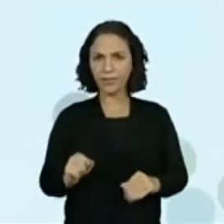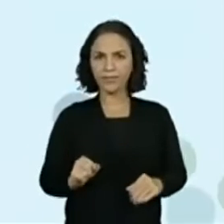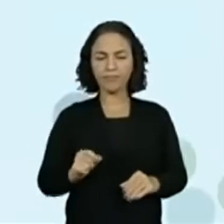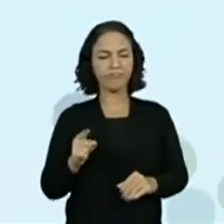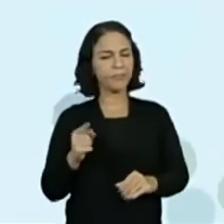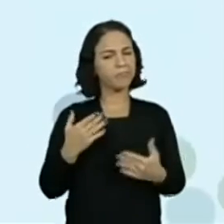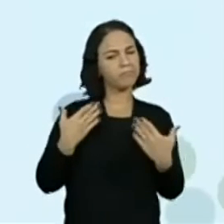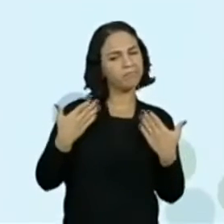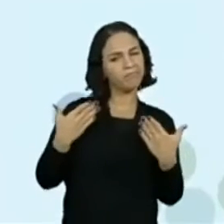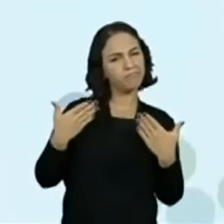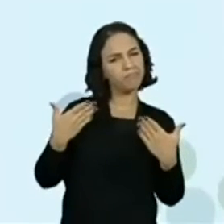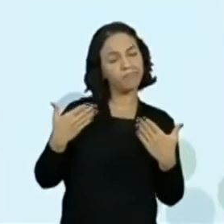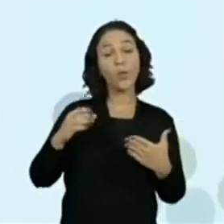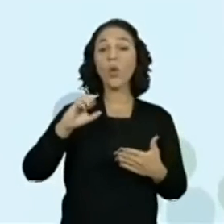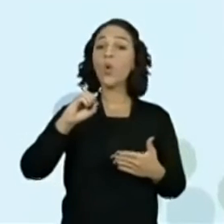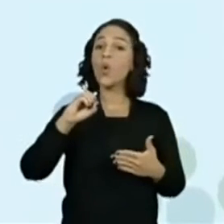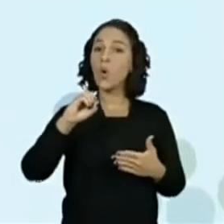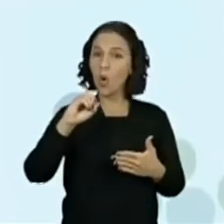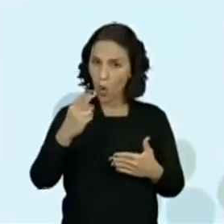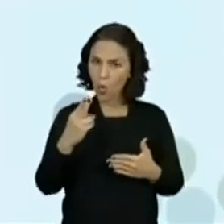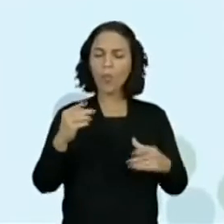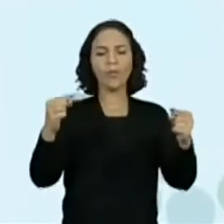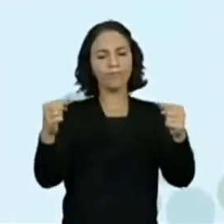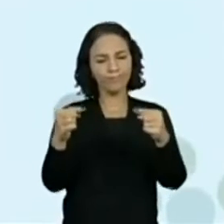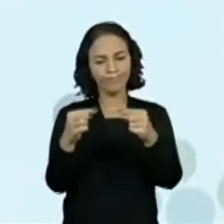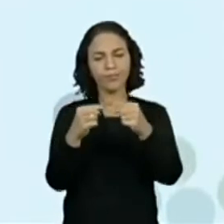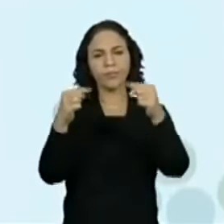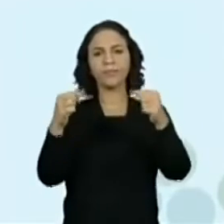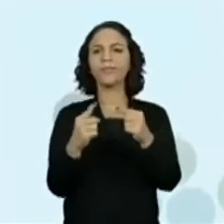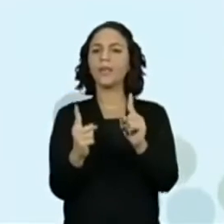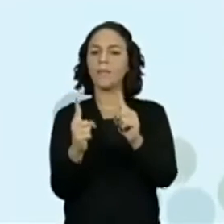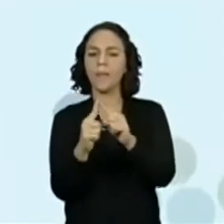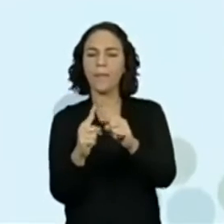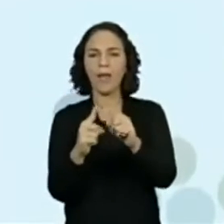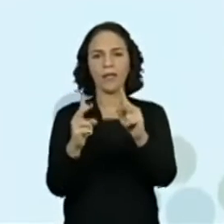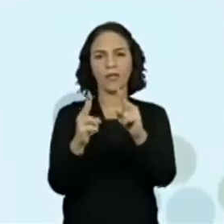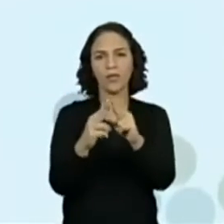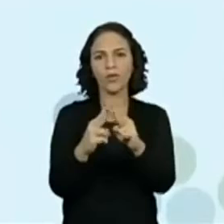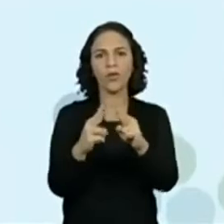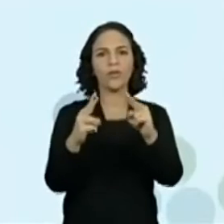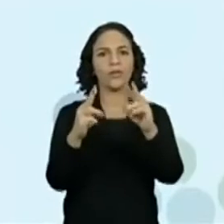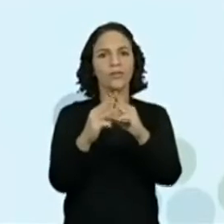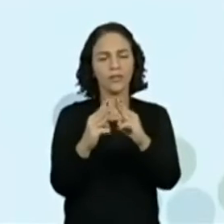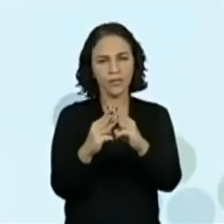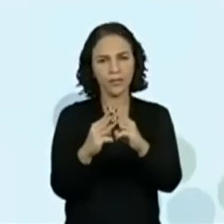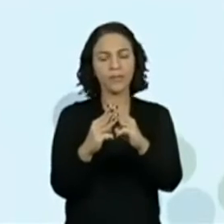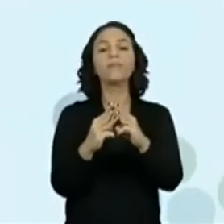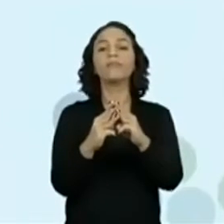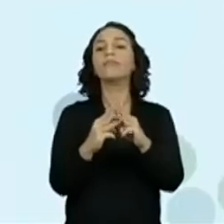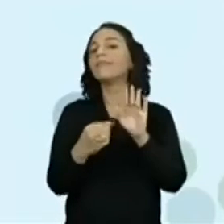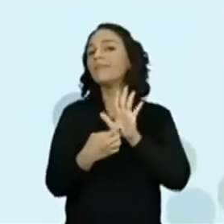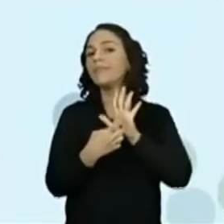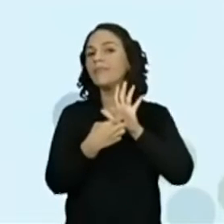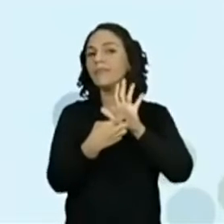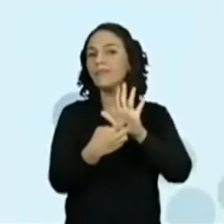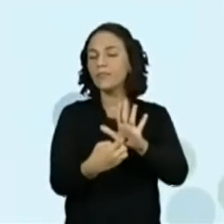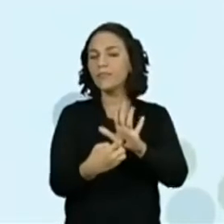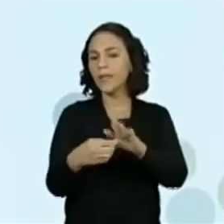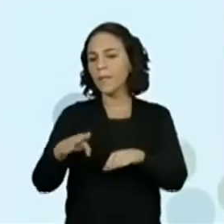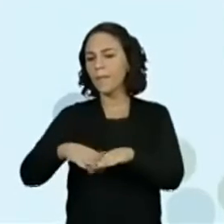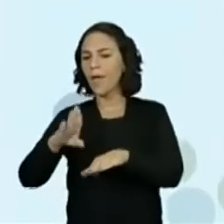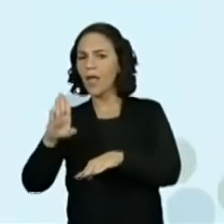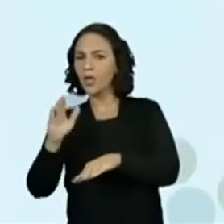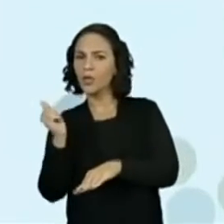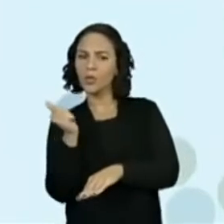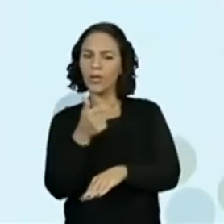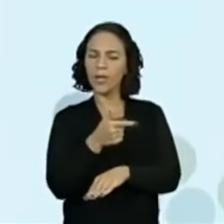estimativa e ou por correspondência, 1 a 1, 2 a 2, para indicar tem mais, tem